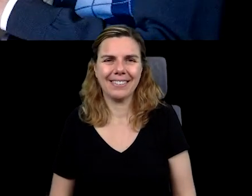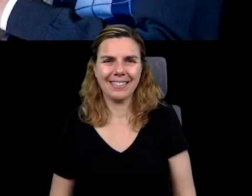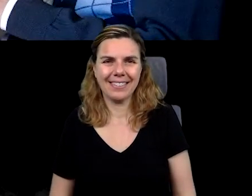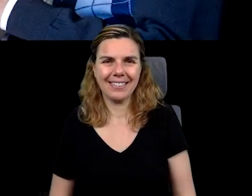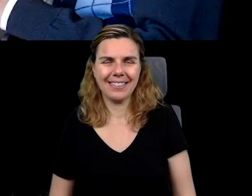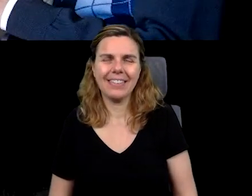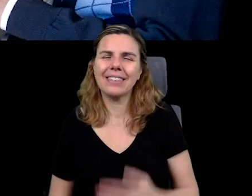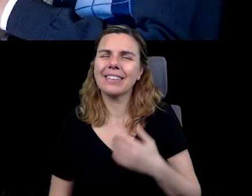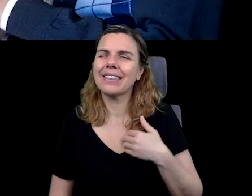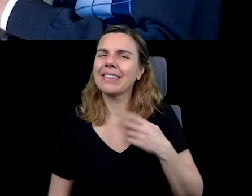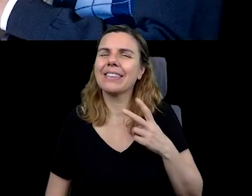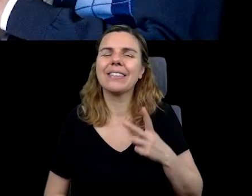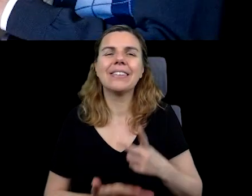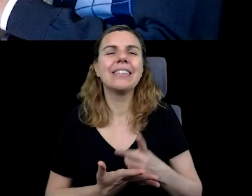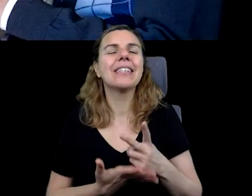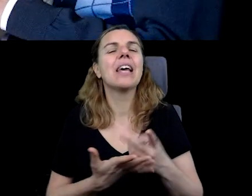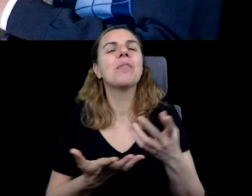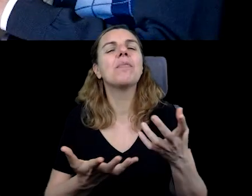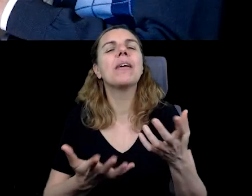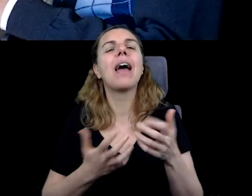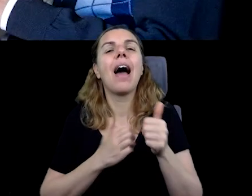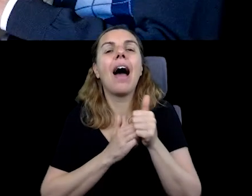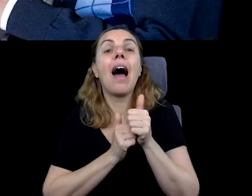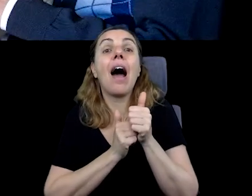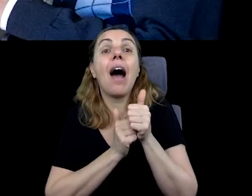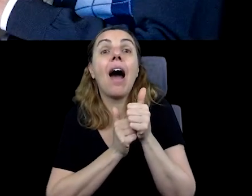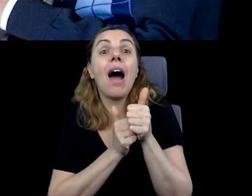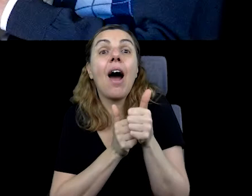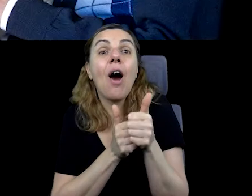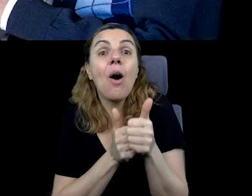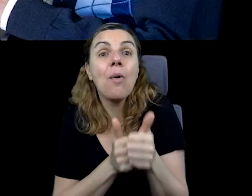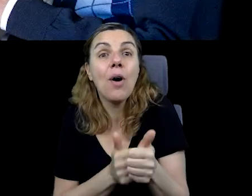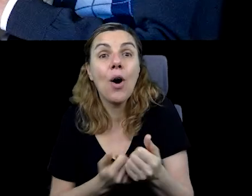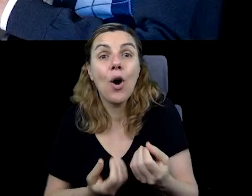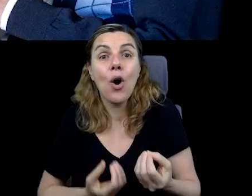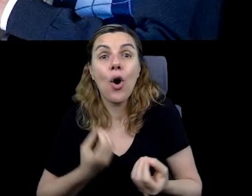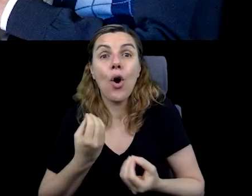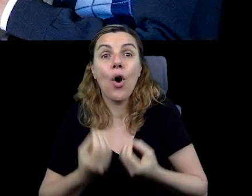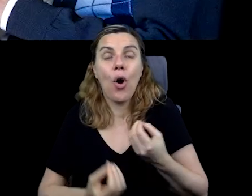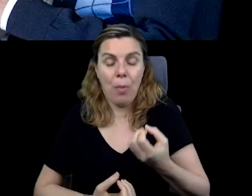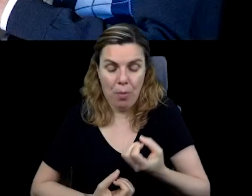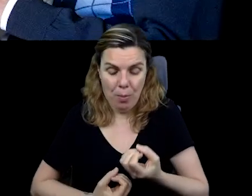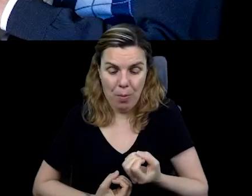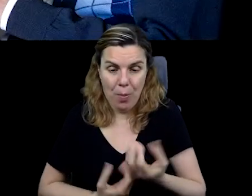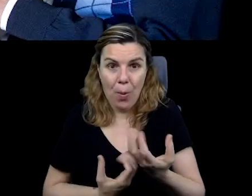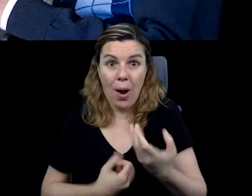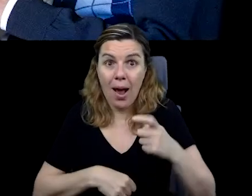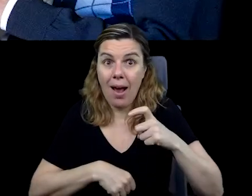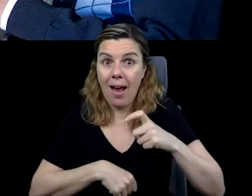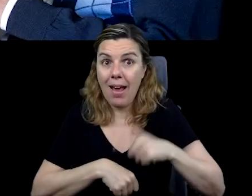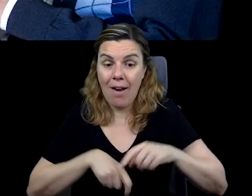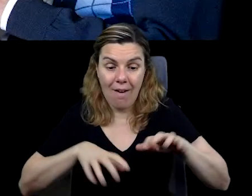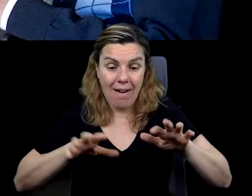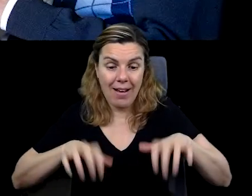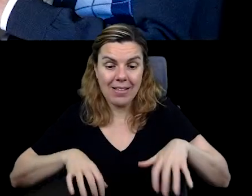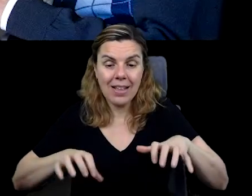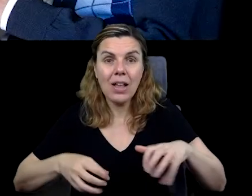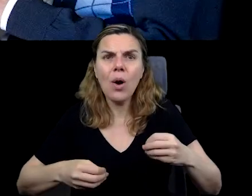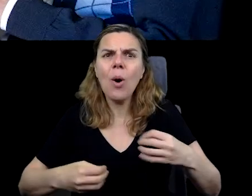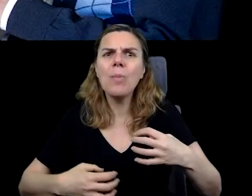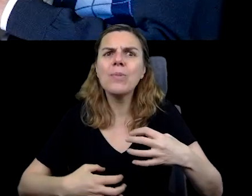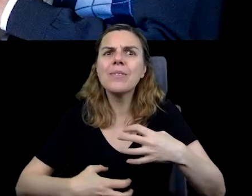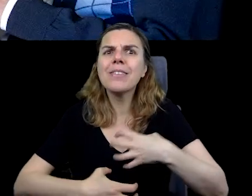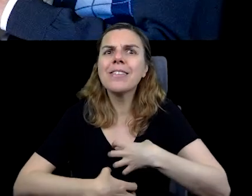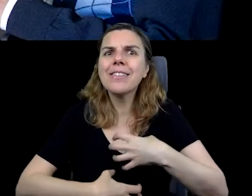Eu sempre quis acompanhar a satisfação de um poeta na hora da sua